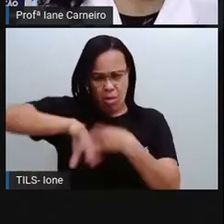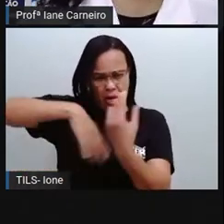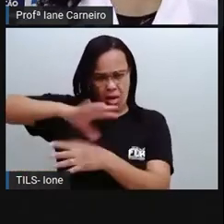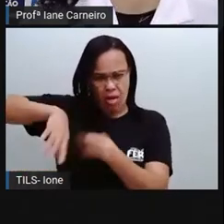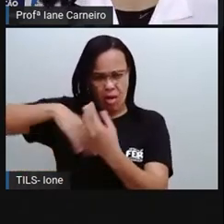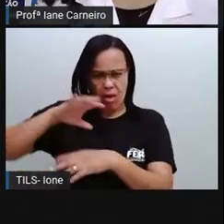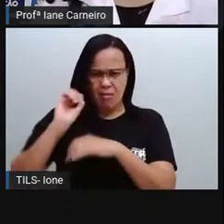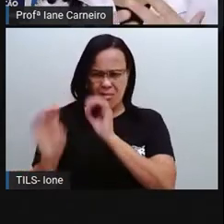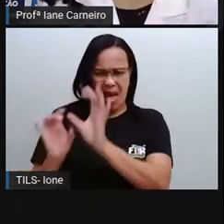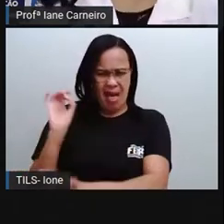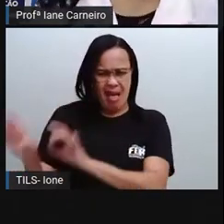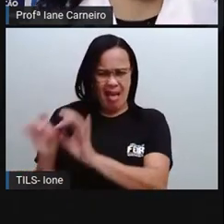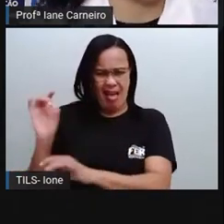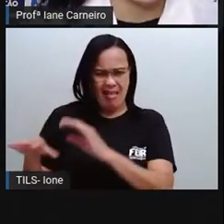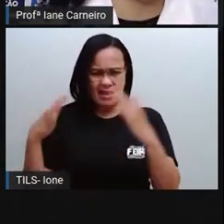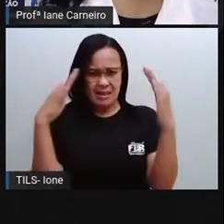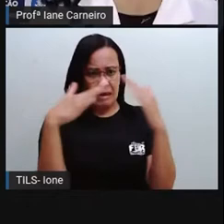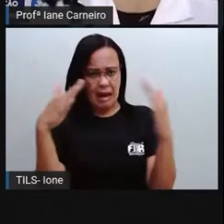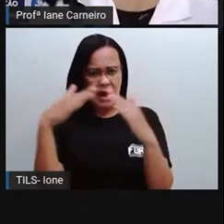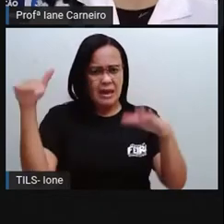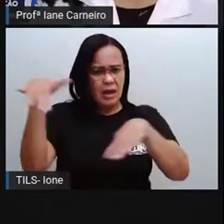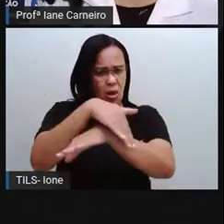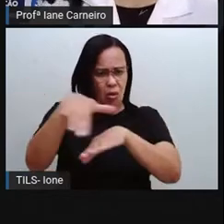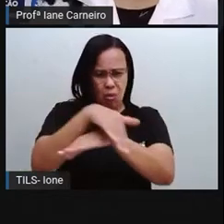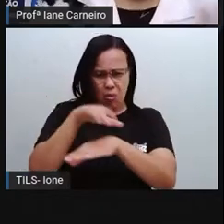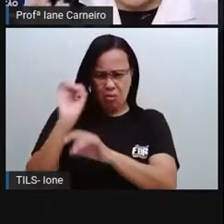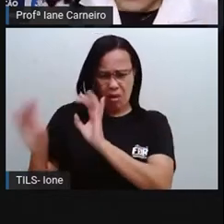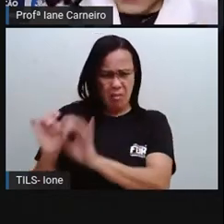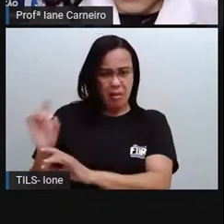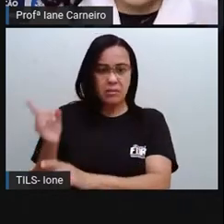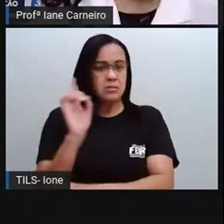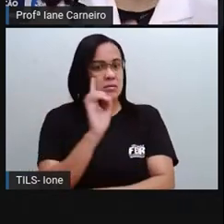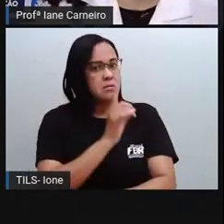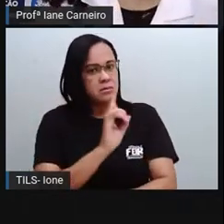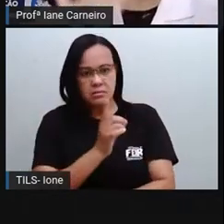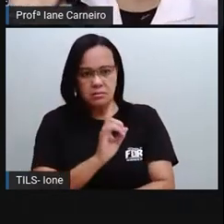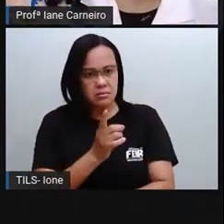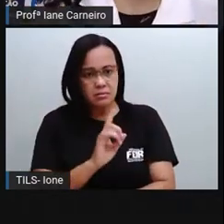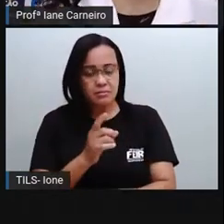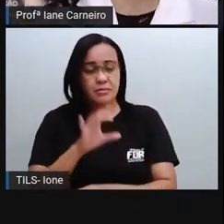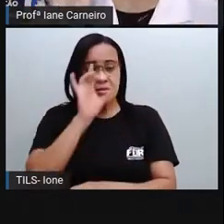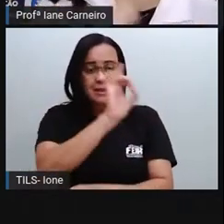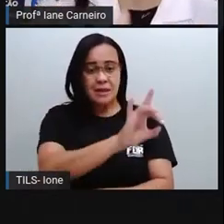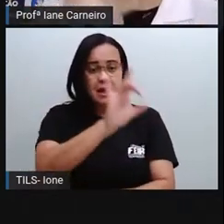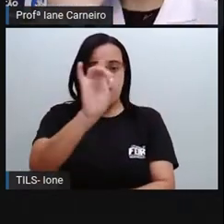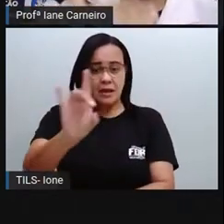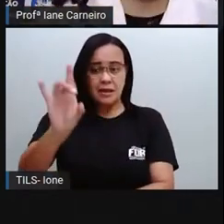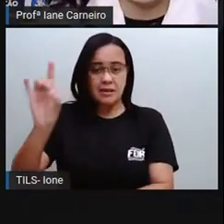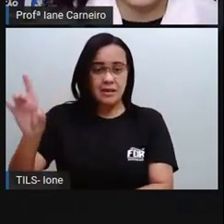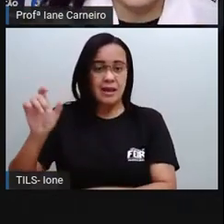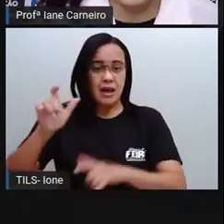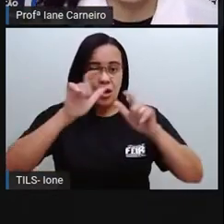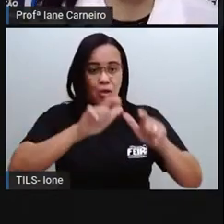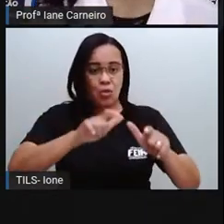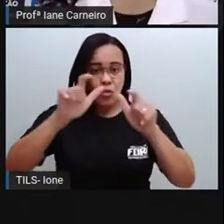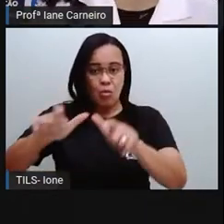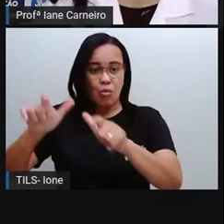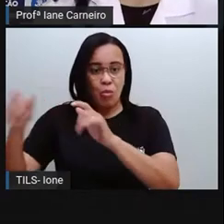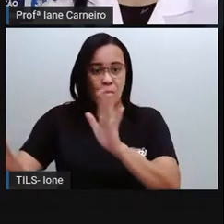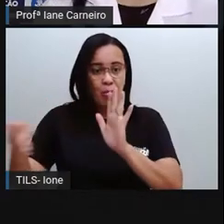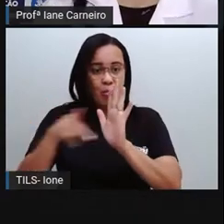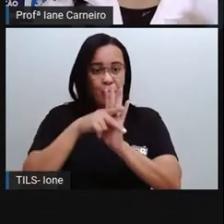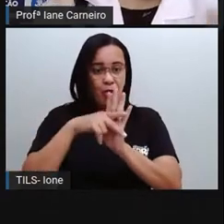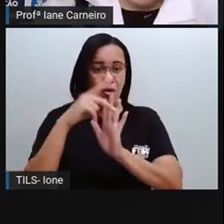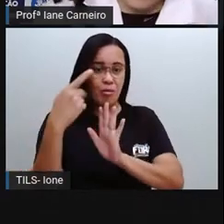casa, no lixo da nossa rua, né? Nós falamos sobre isso, que cada lixo tem a sua lixeira específica,